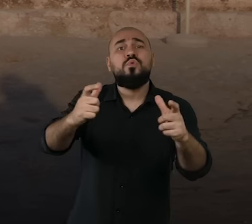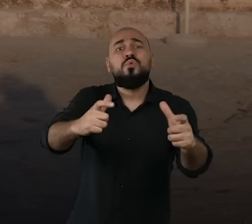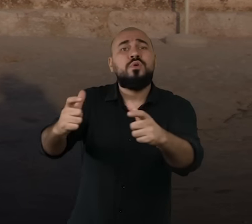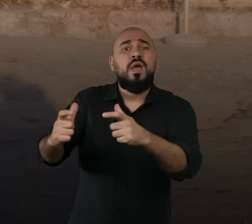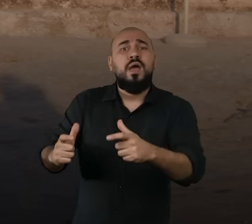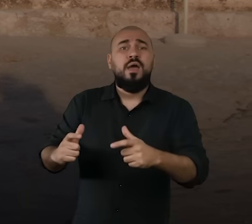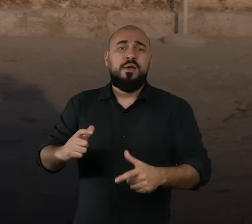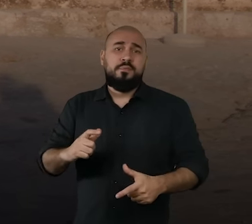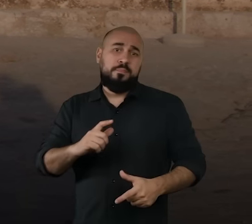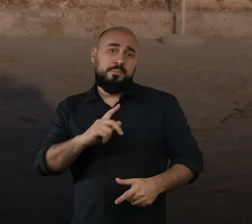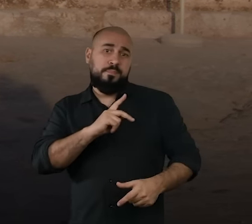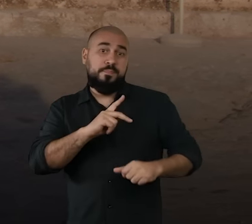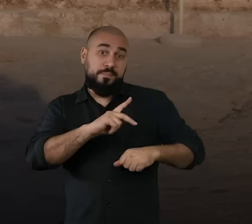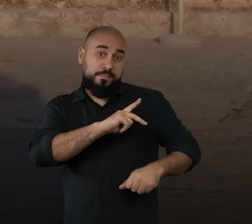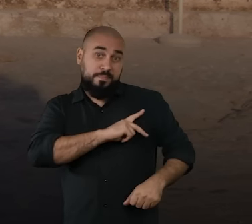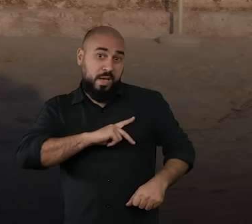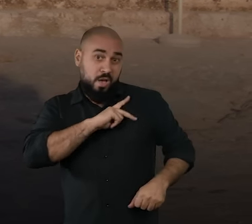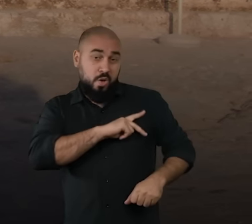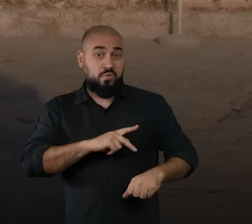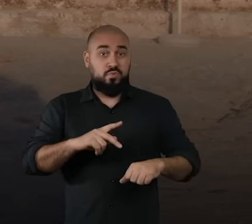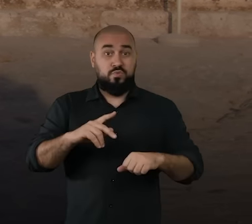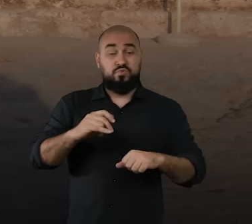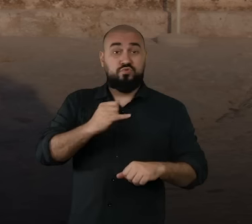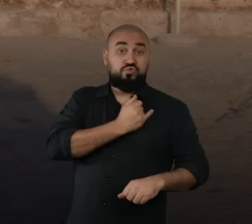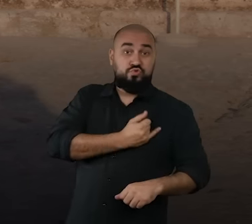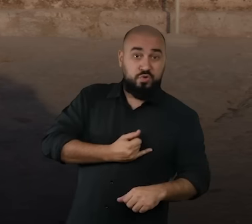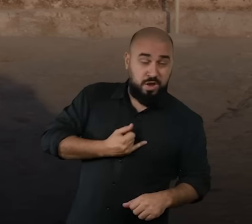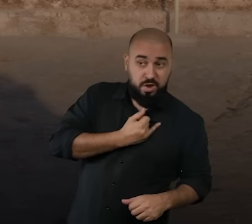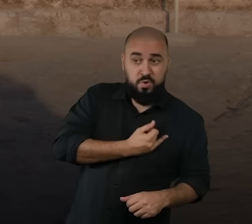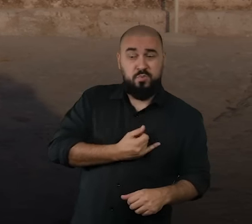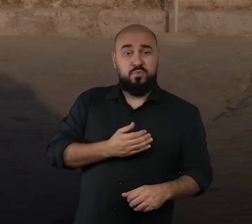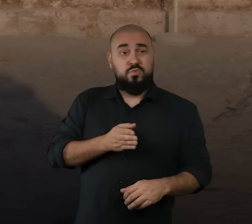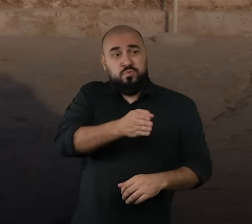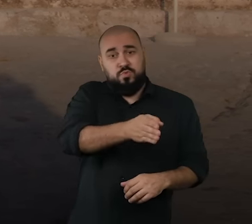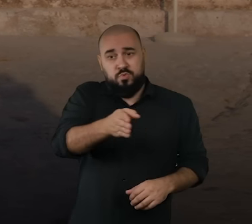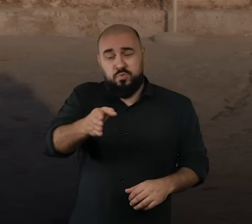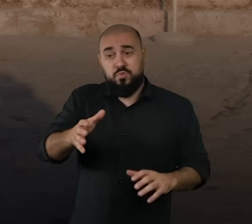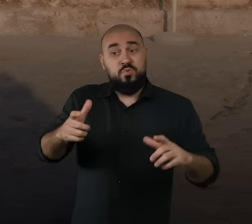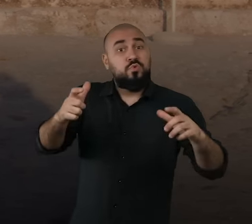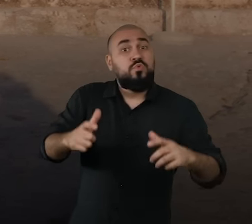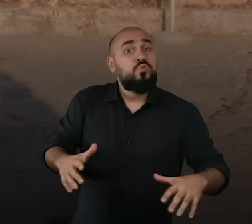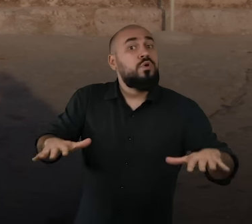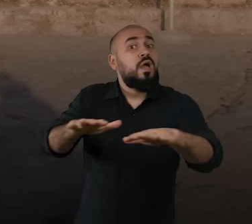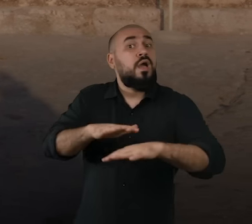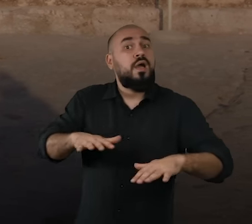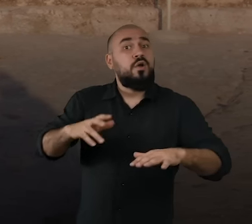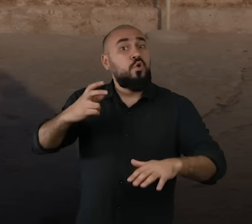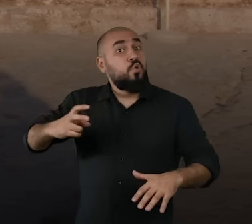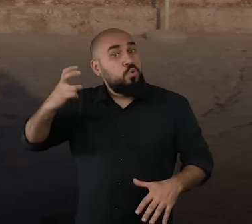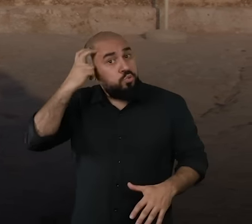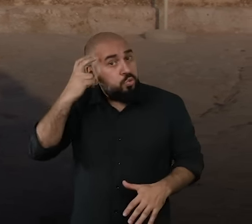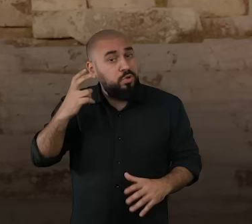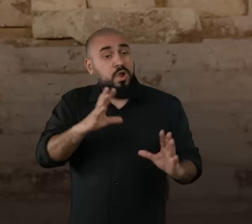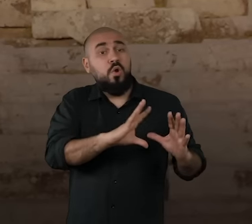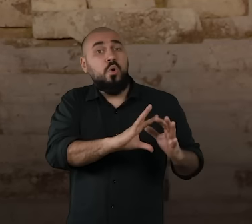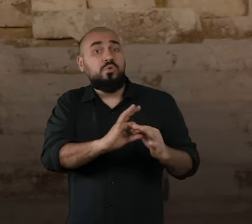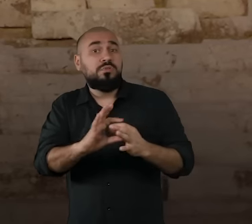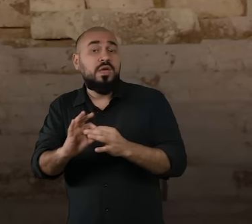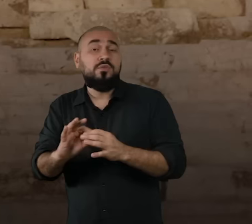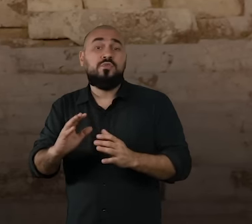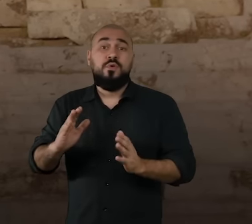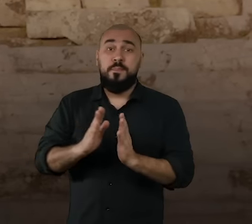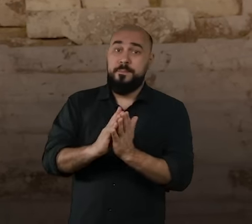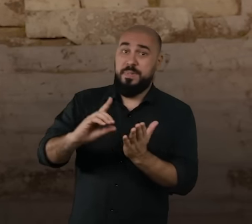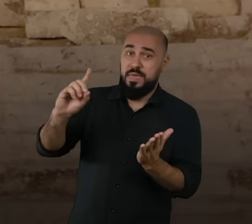especialmente Paulo e João. Estou mostrando para você um pouco da cultura da época, o contexto histórico da Bíblia Sagrada, na